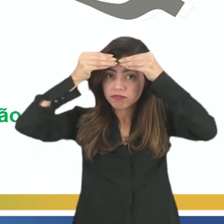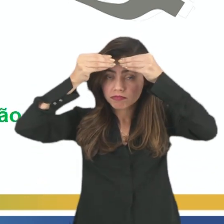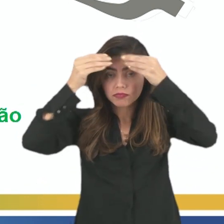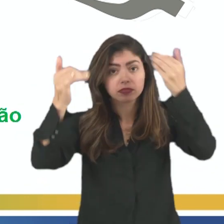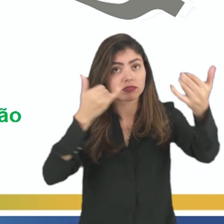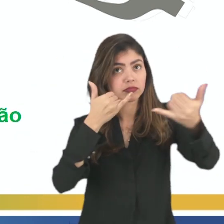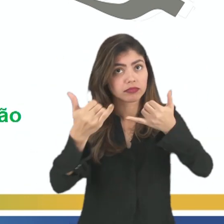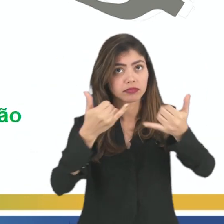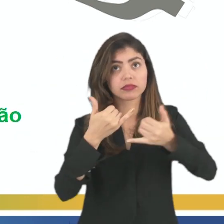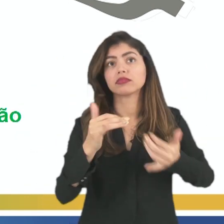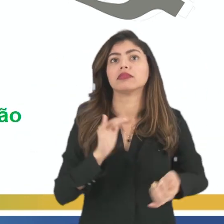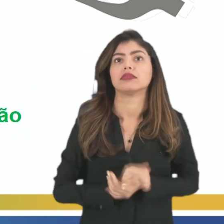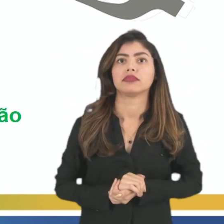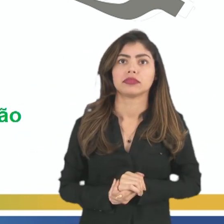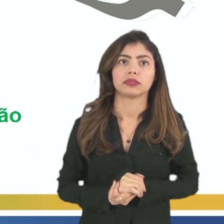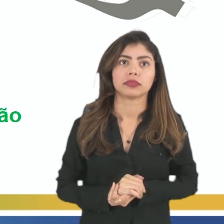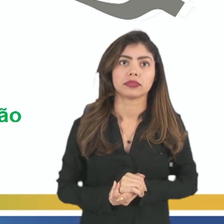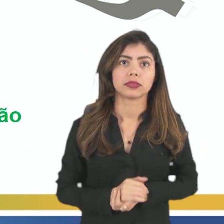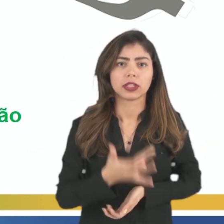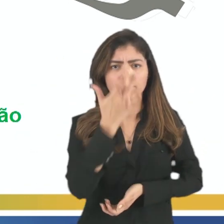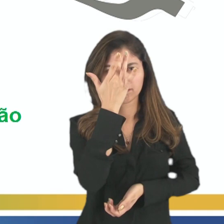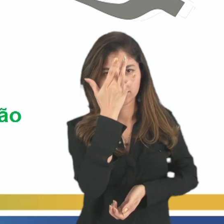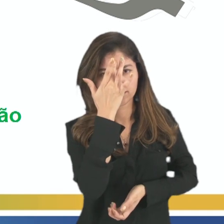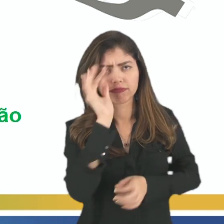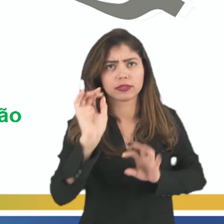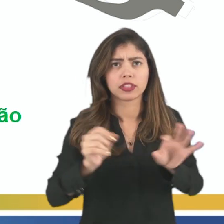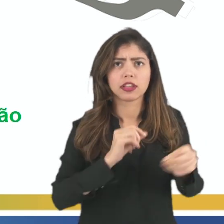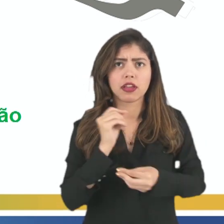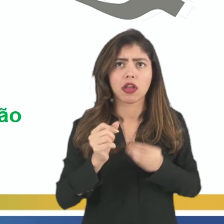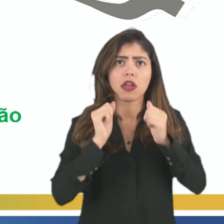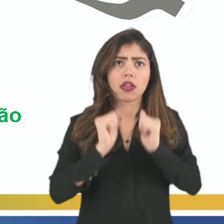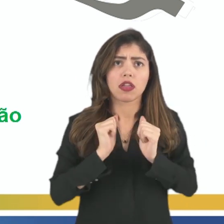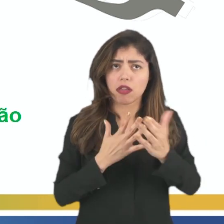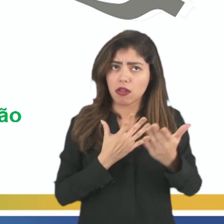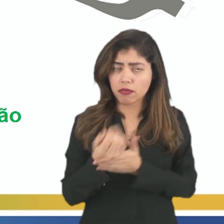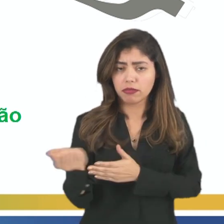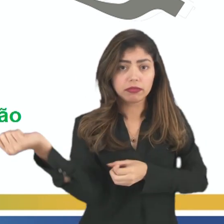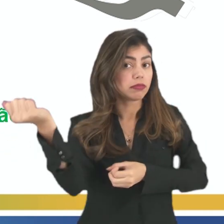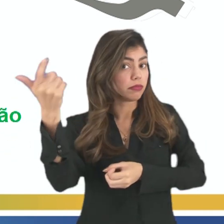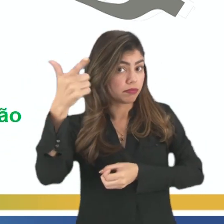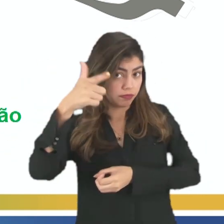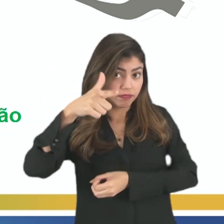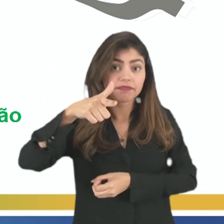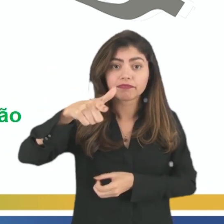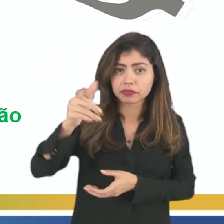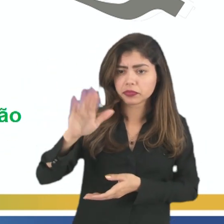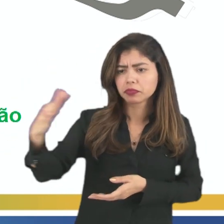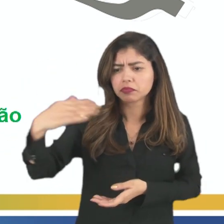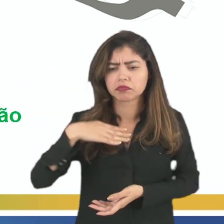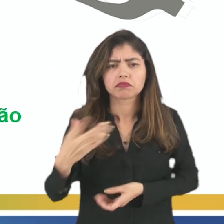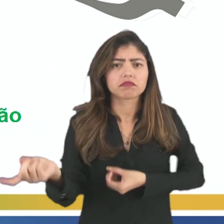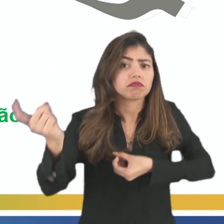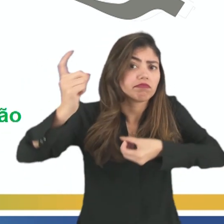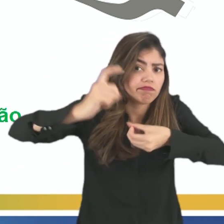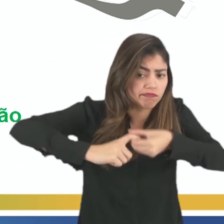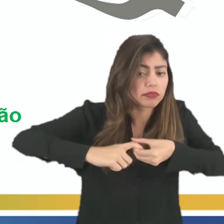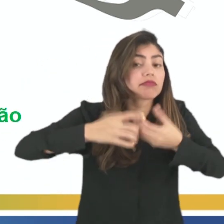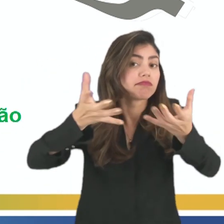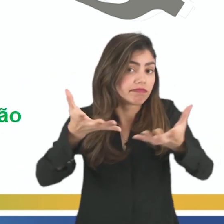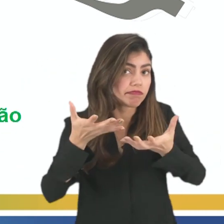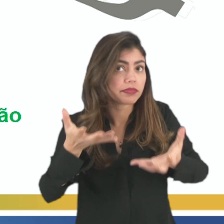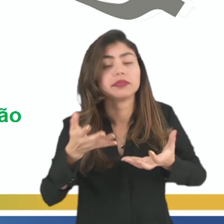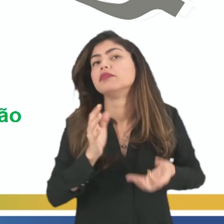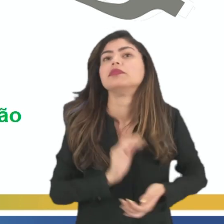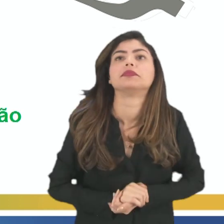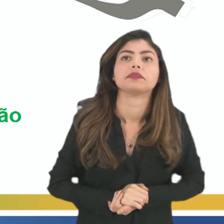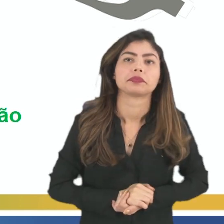informações de modo que essas possam ser recuperadas quando buscamos recordá-las. Olha,